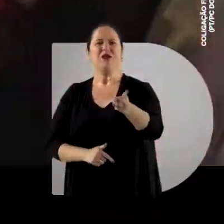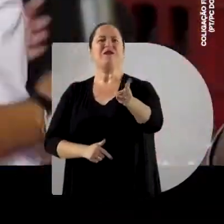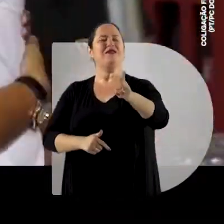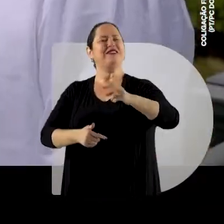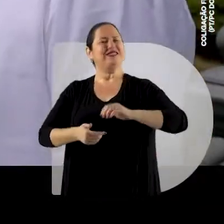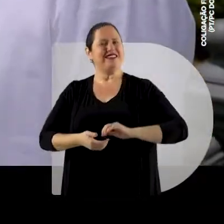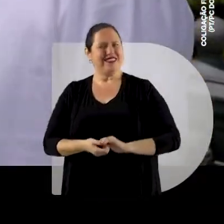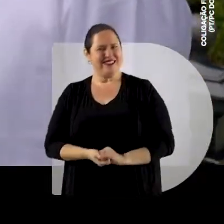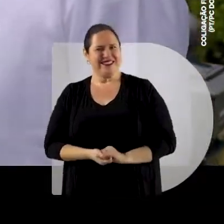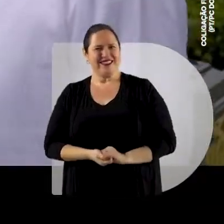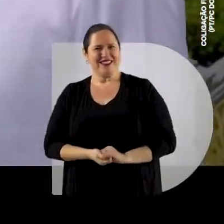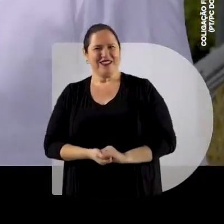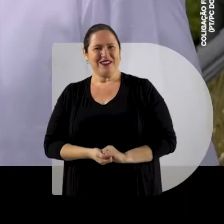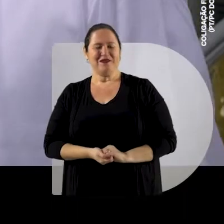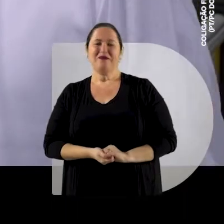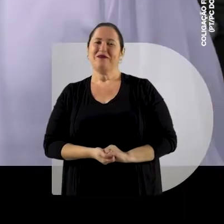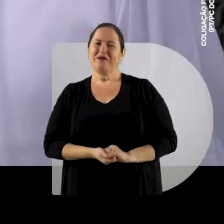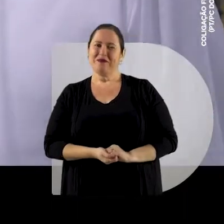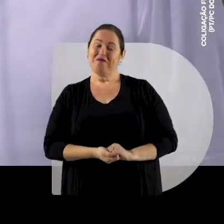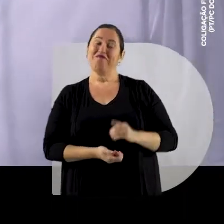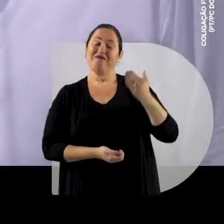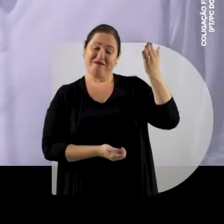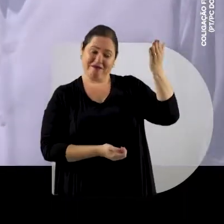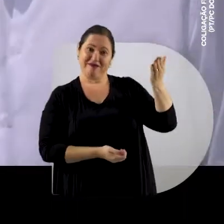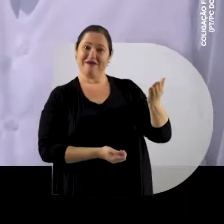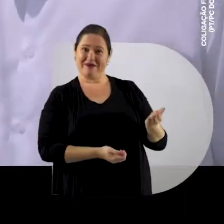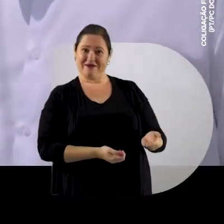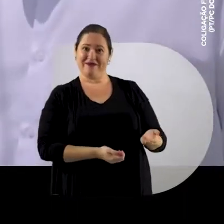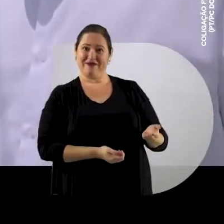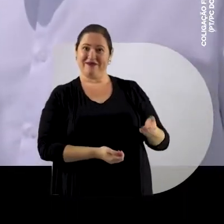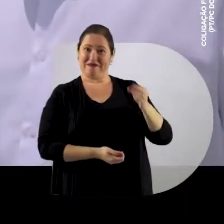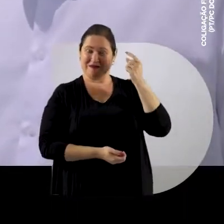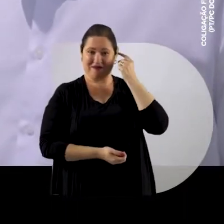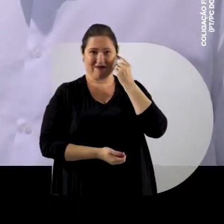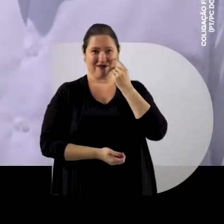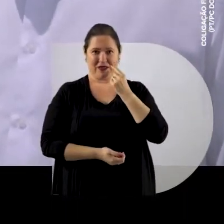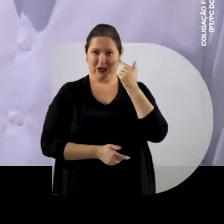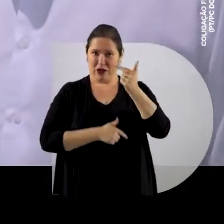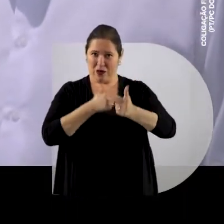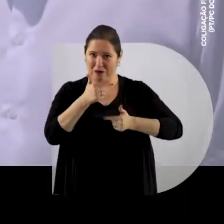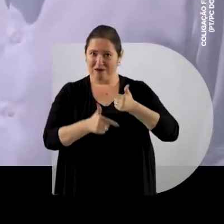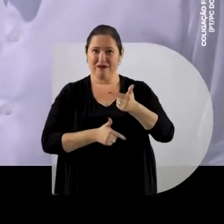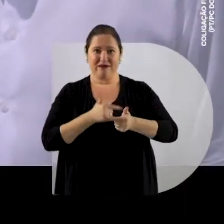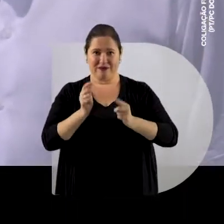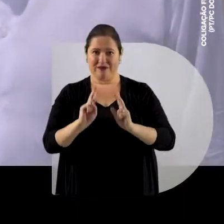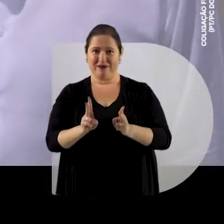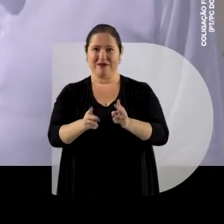bem feito Quer dizer Esse aí Não para não